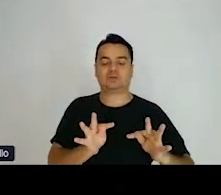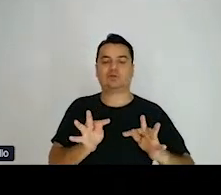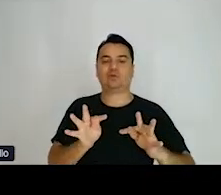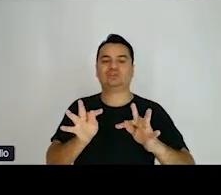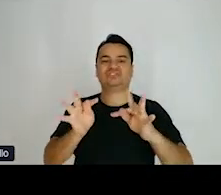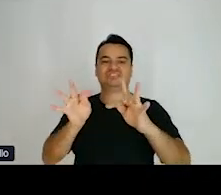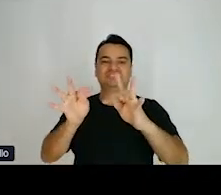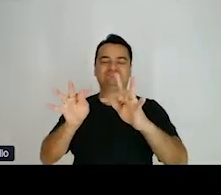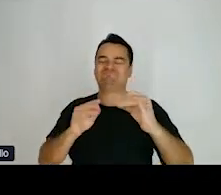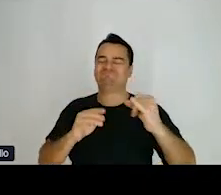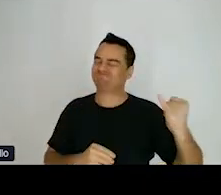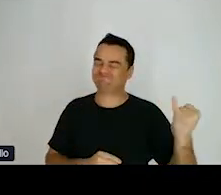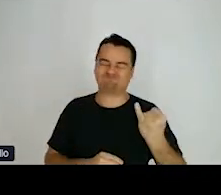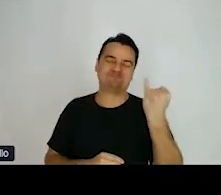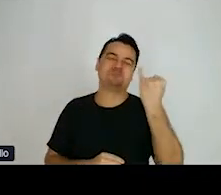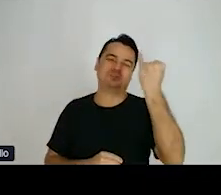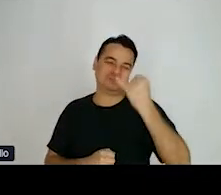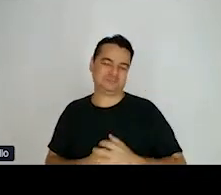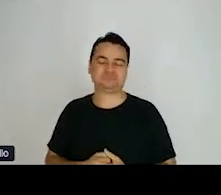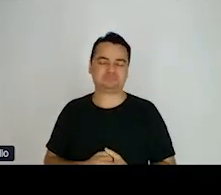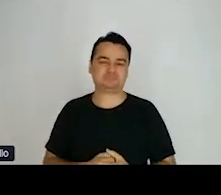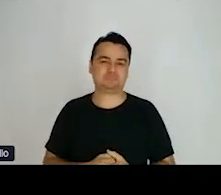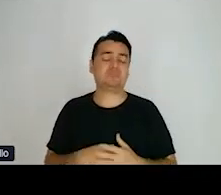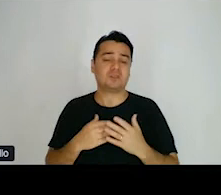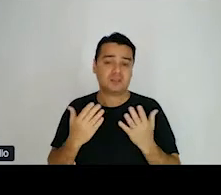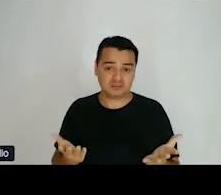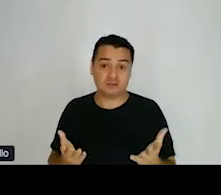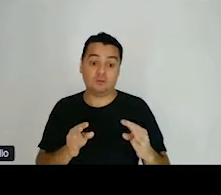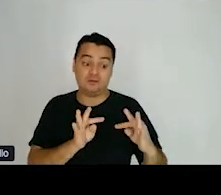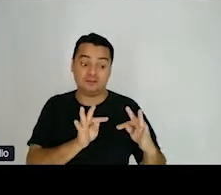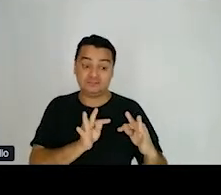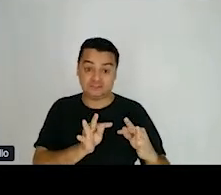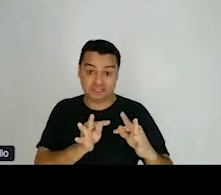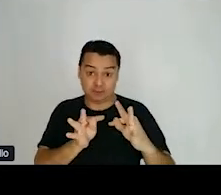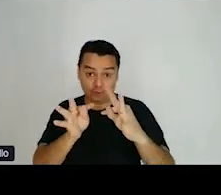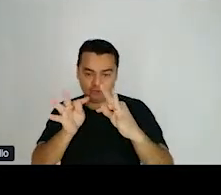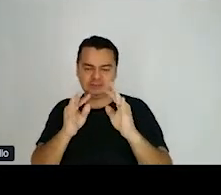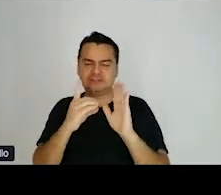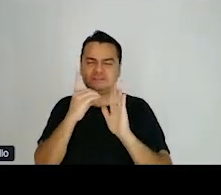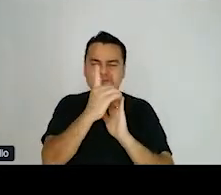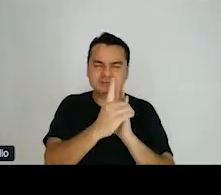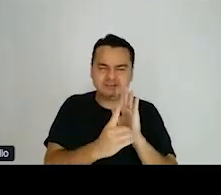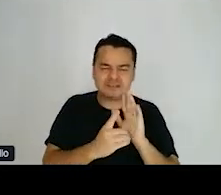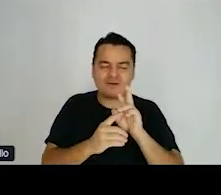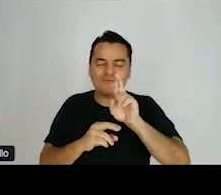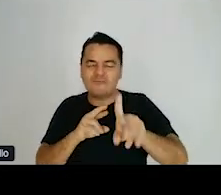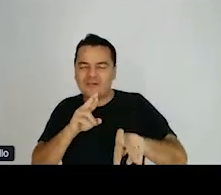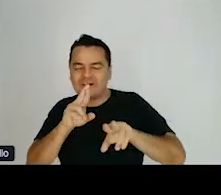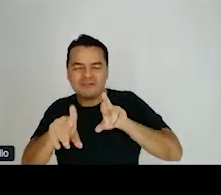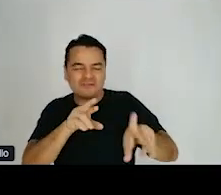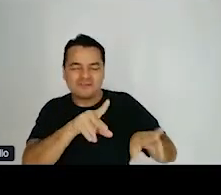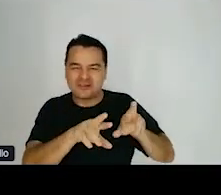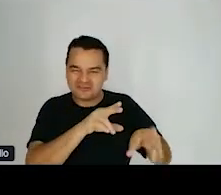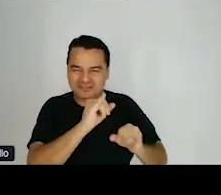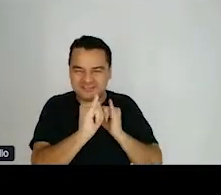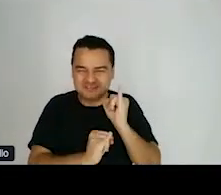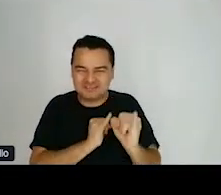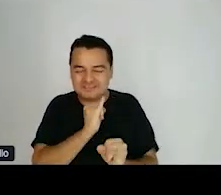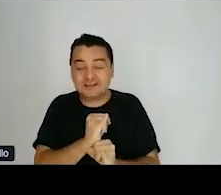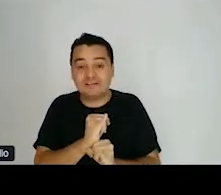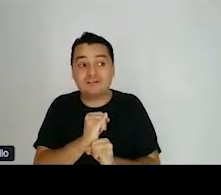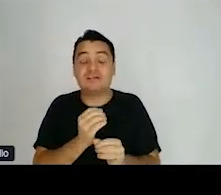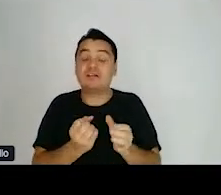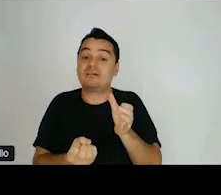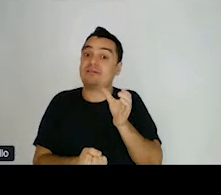acessibilidade. Então, com o avanço da digitalização de diversos serviços, surgiu uma nova experiência,